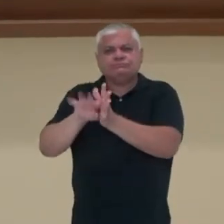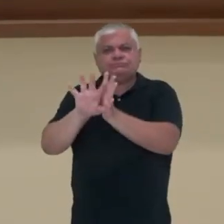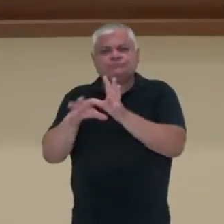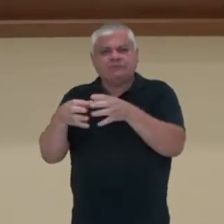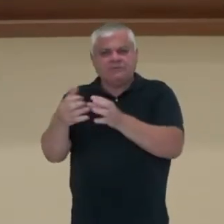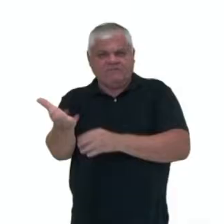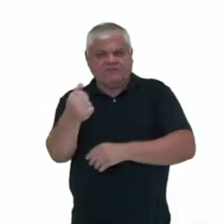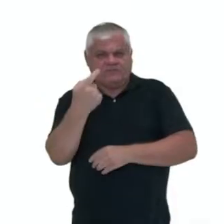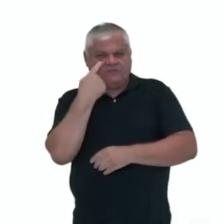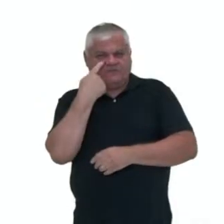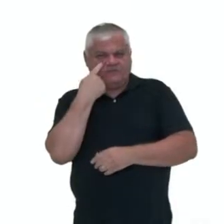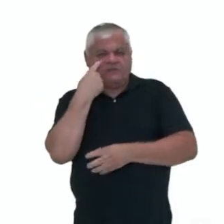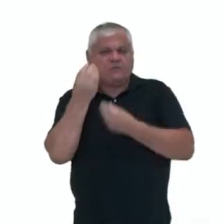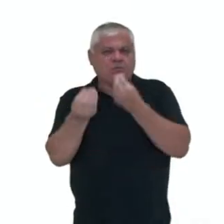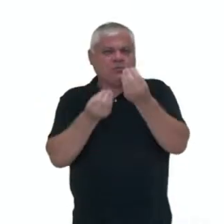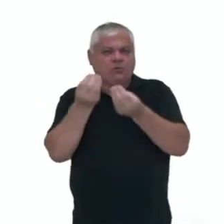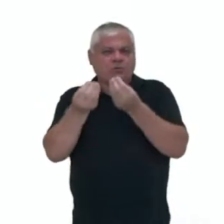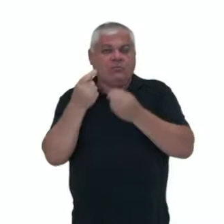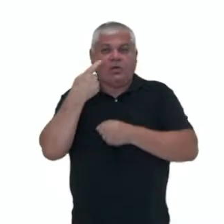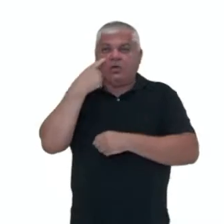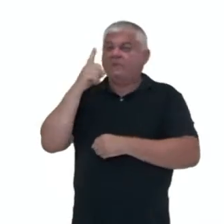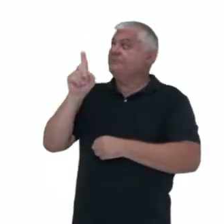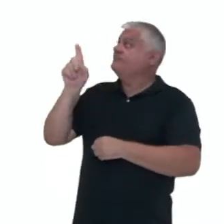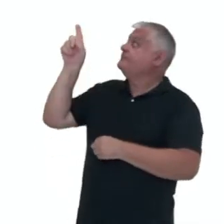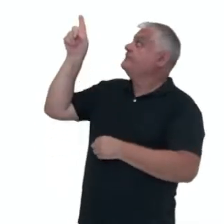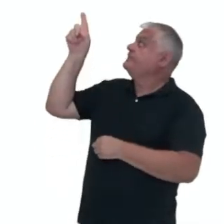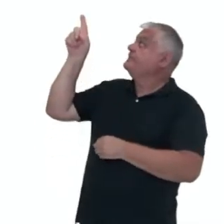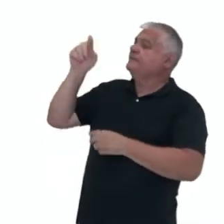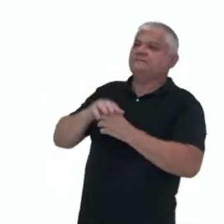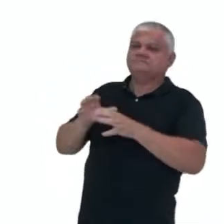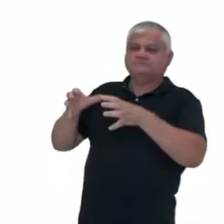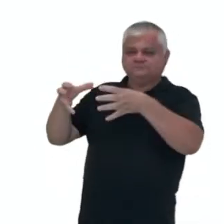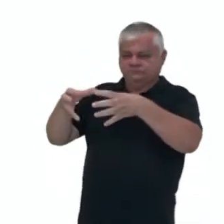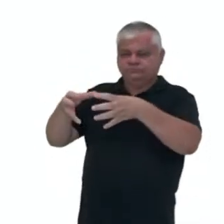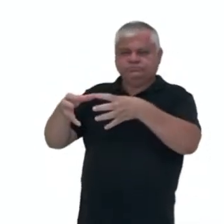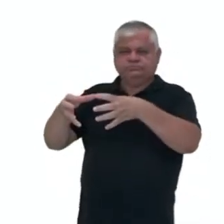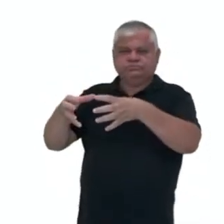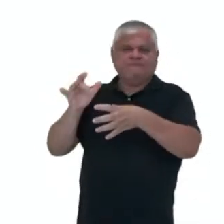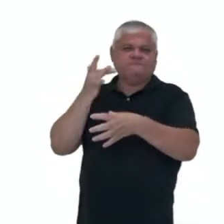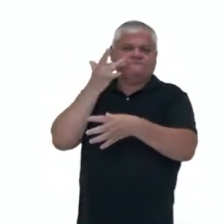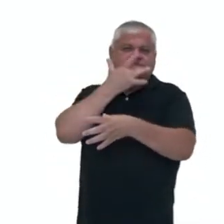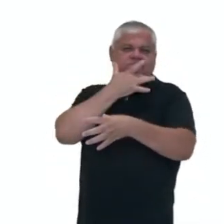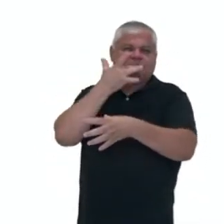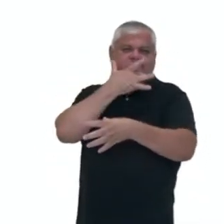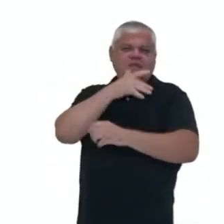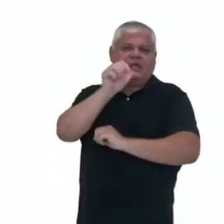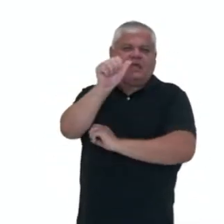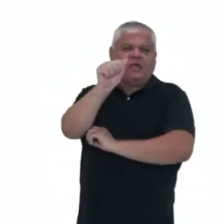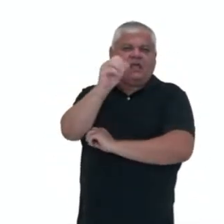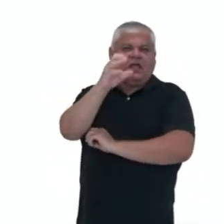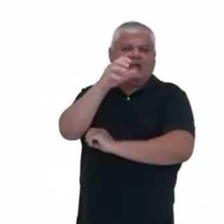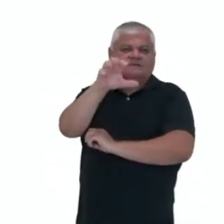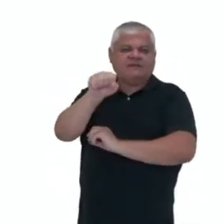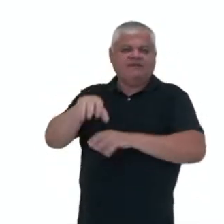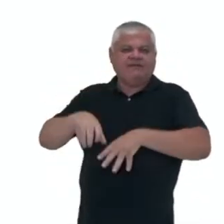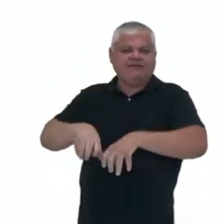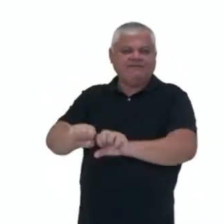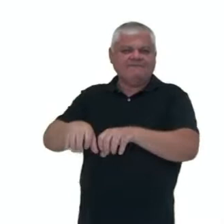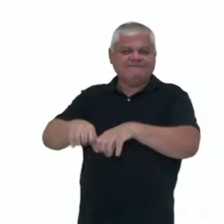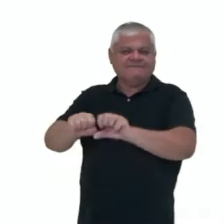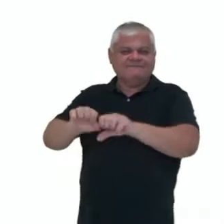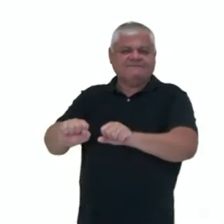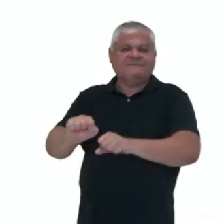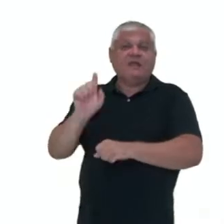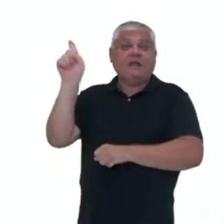lá comigo conferir então, trago aqui essa imagem, uma tigelinha com uma belíssima imagem de um açaí. Infelizmente,